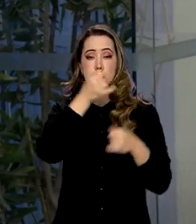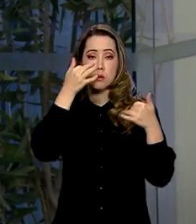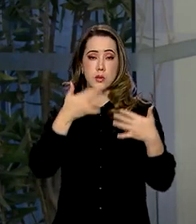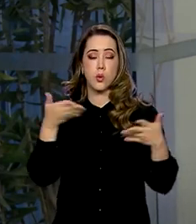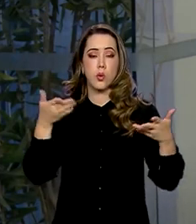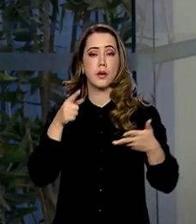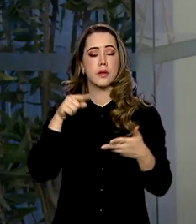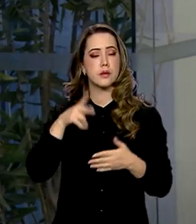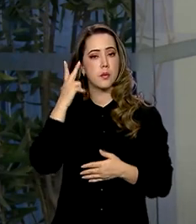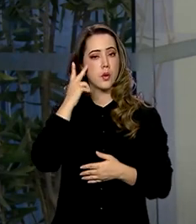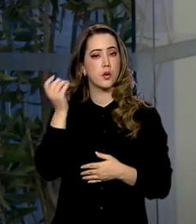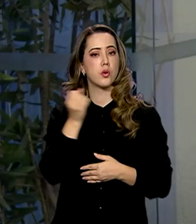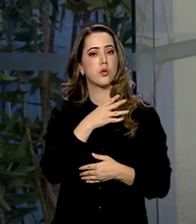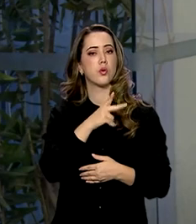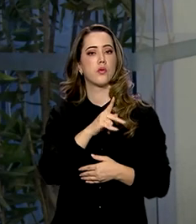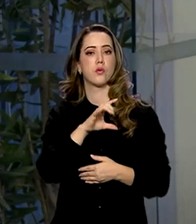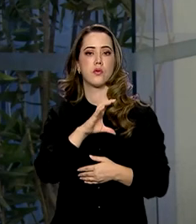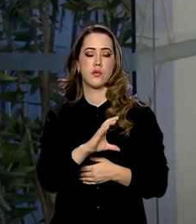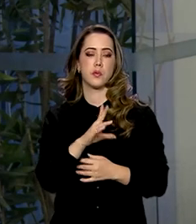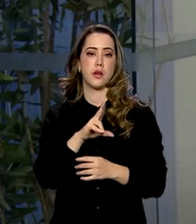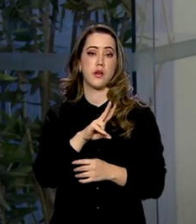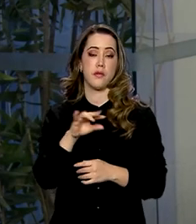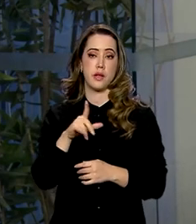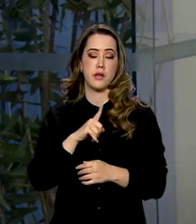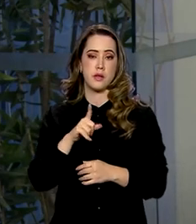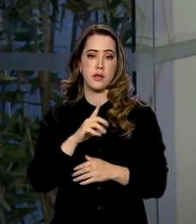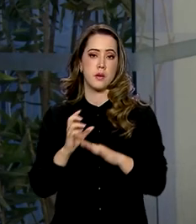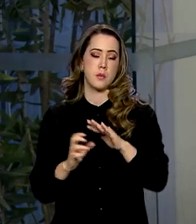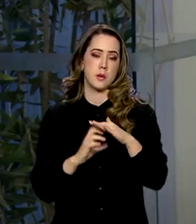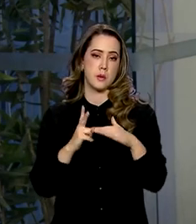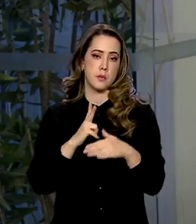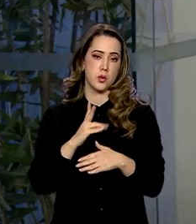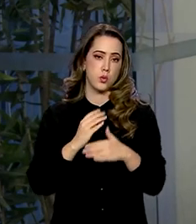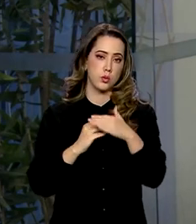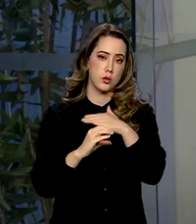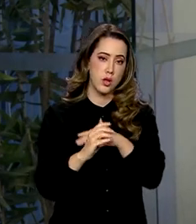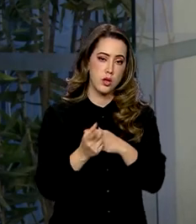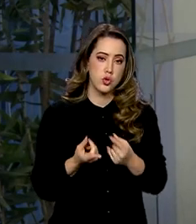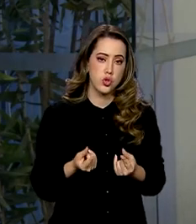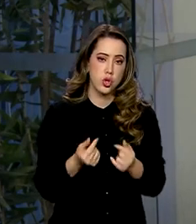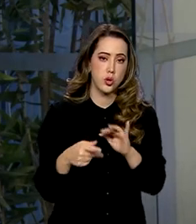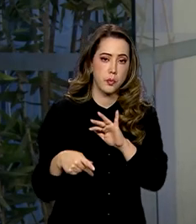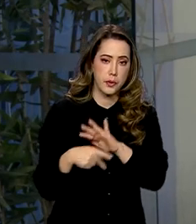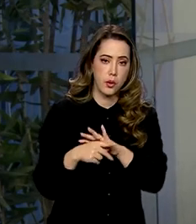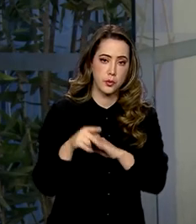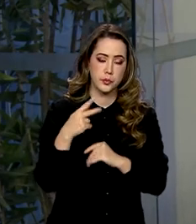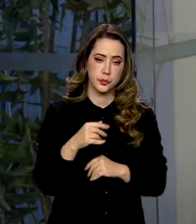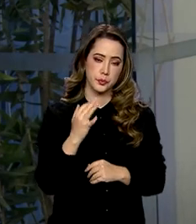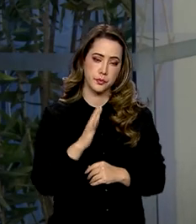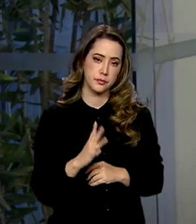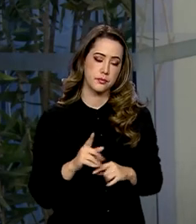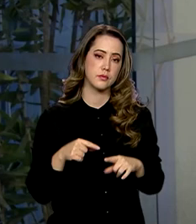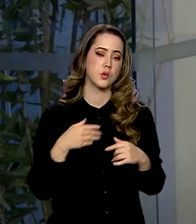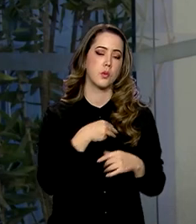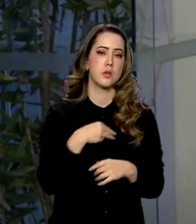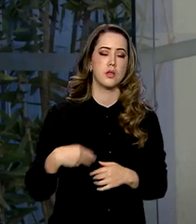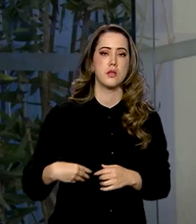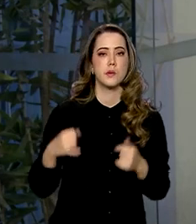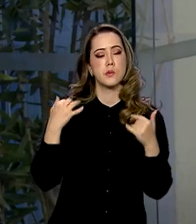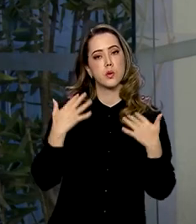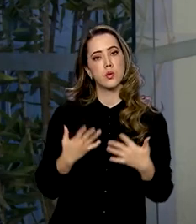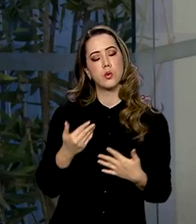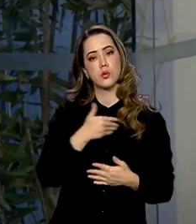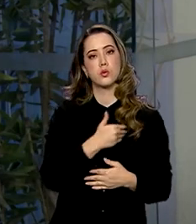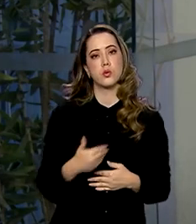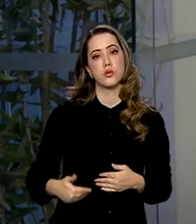que esse novo PAC vai contar com investimento privado, incluindo capital estrangeiro. O ministro disse que o governo está trabalhando, vai